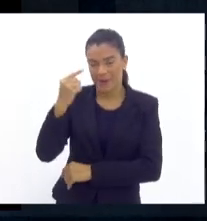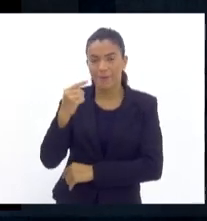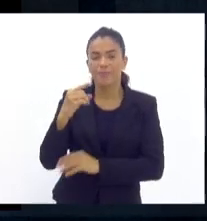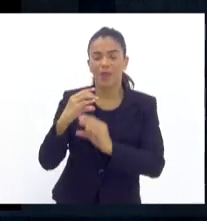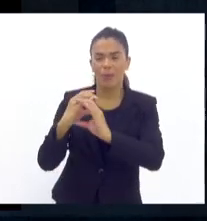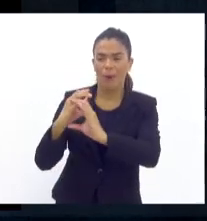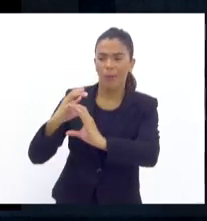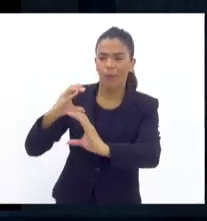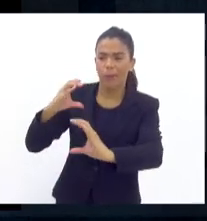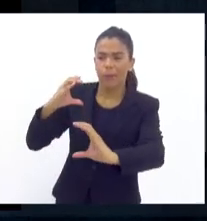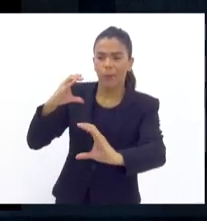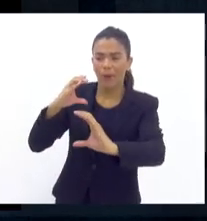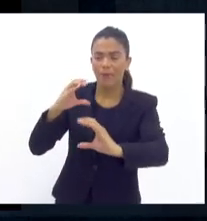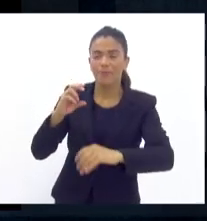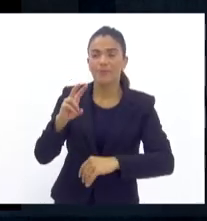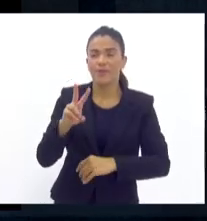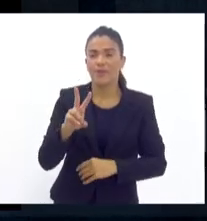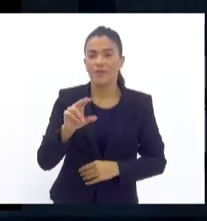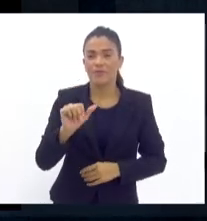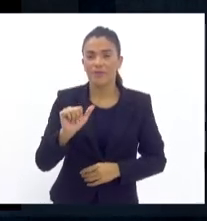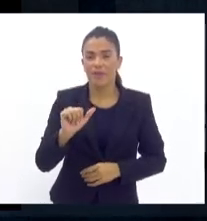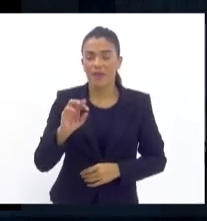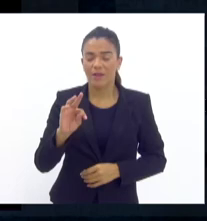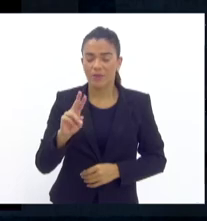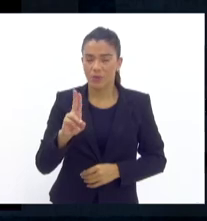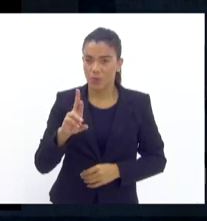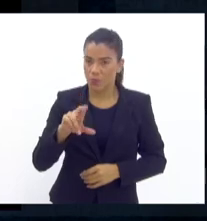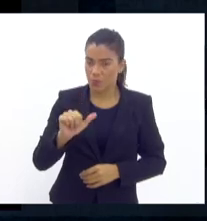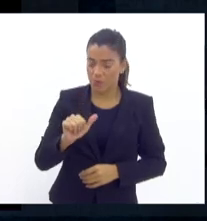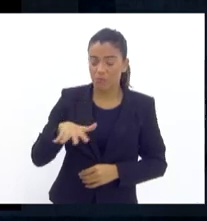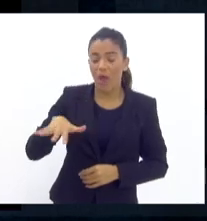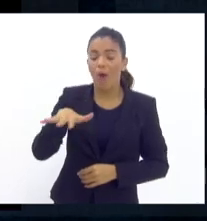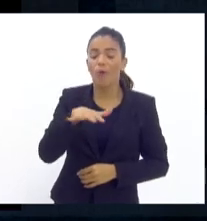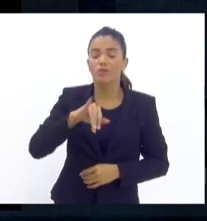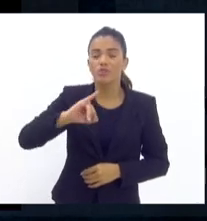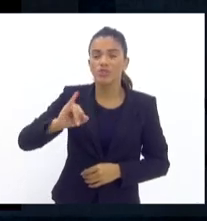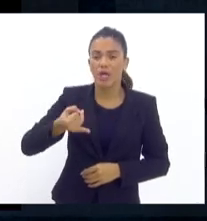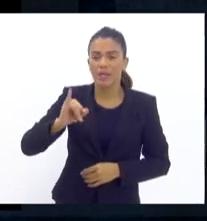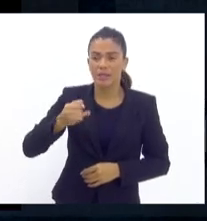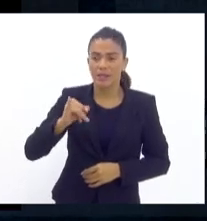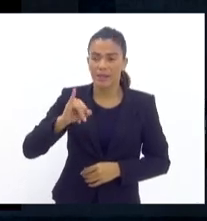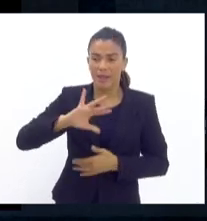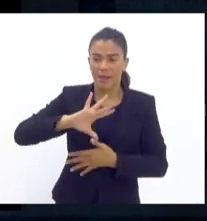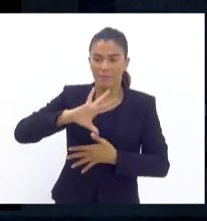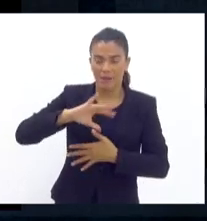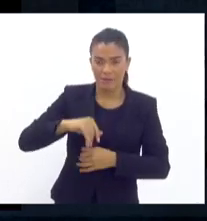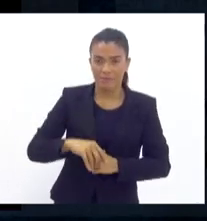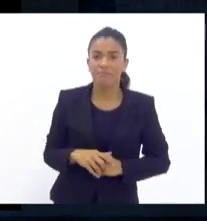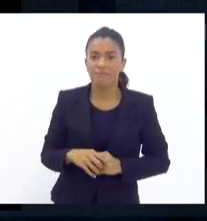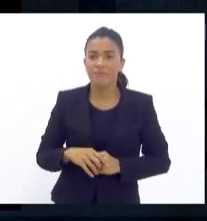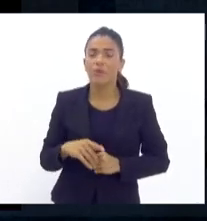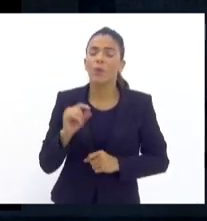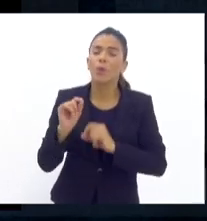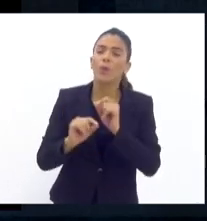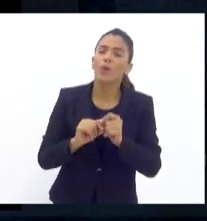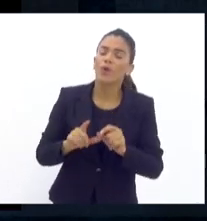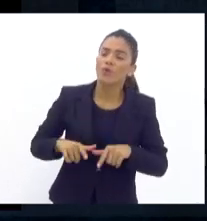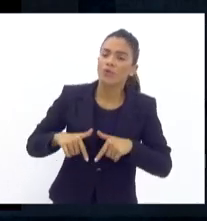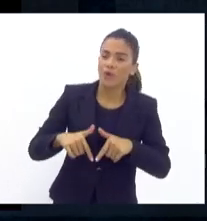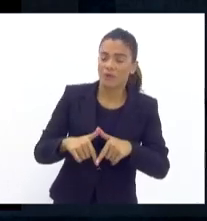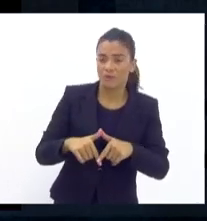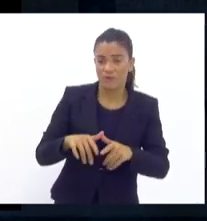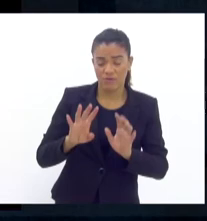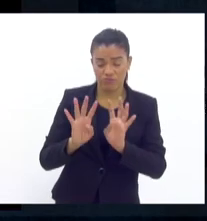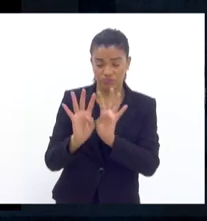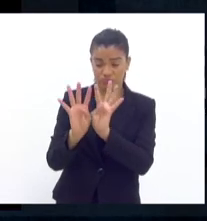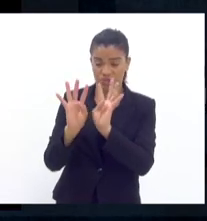específica para rodar a Jardim América, para evitar o roubo de carga. Então, o que eu faço? Nós fazemos um